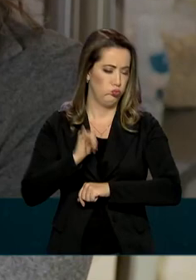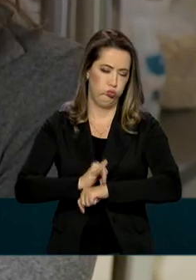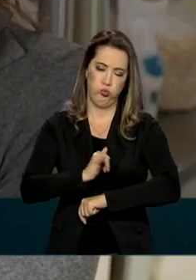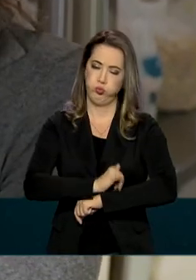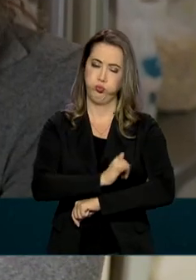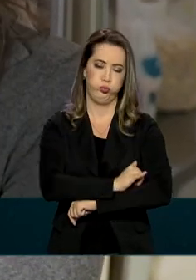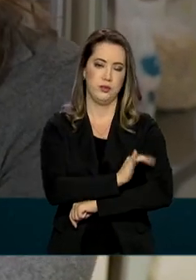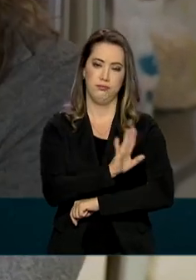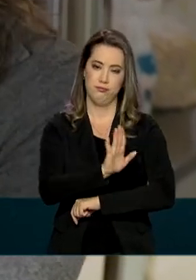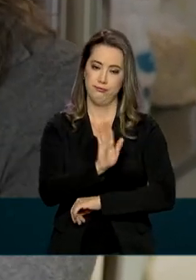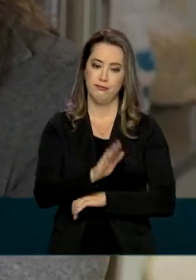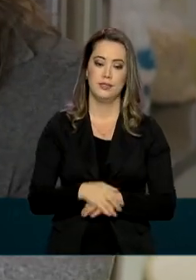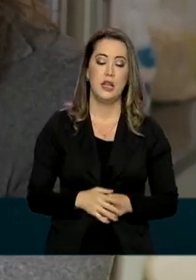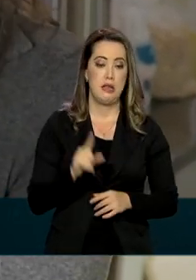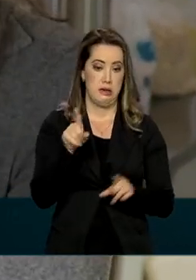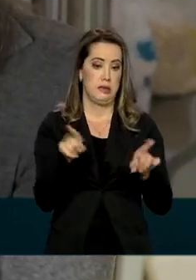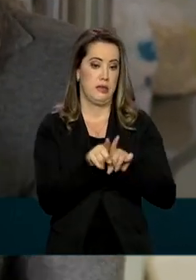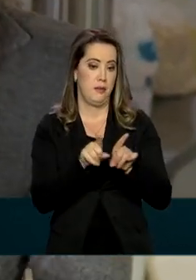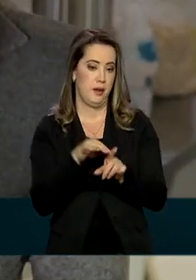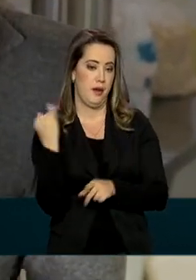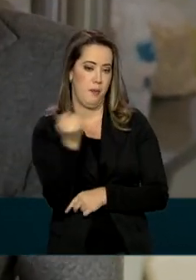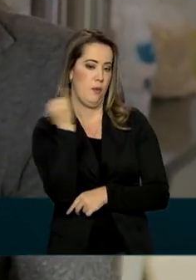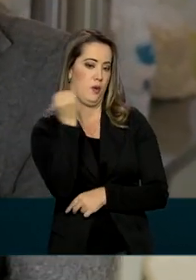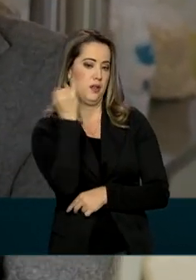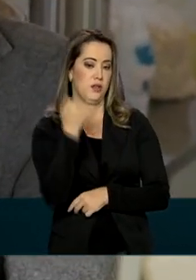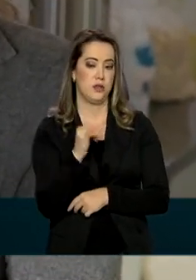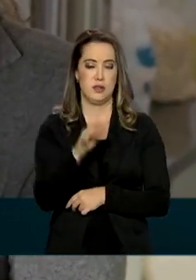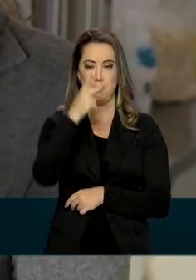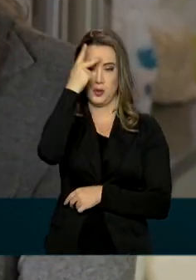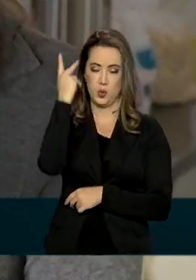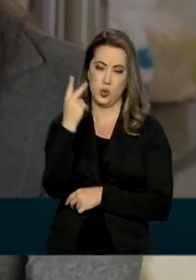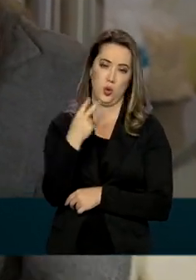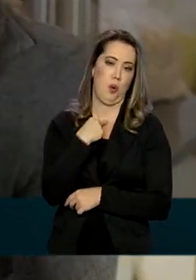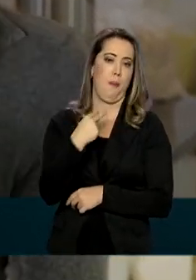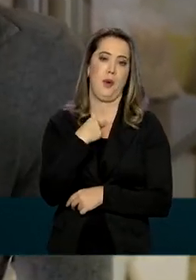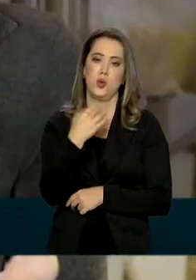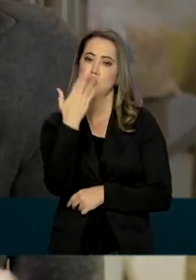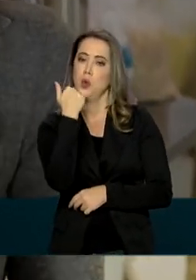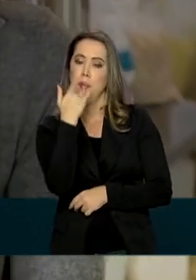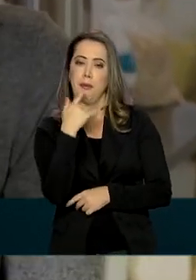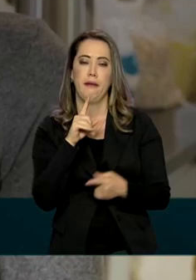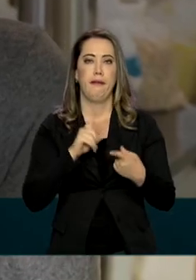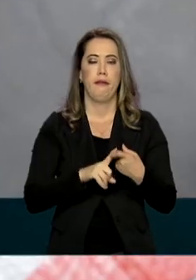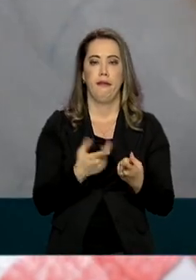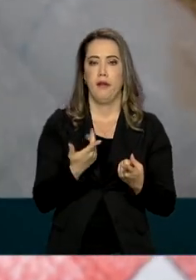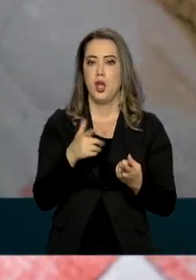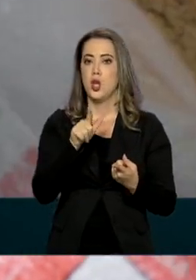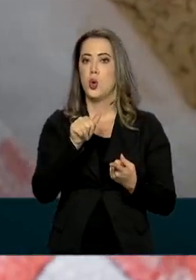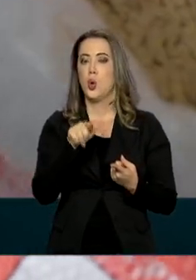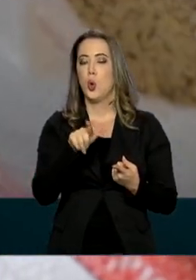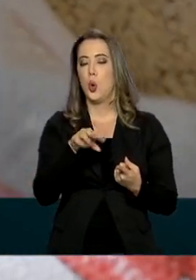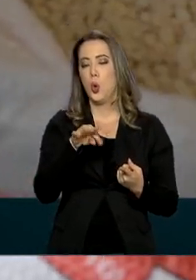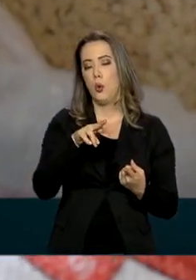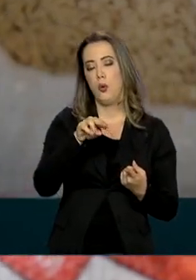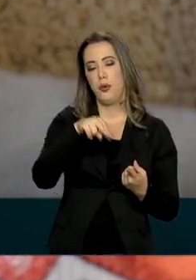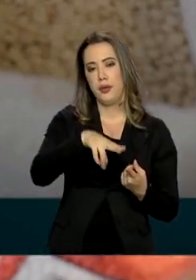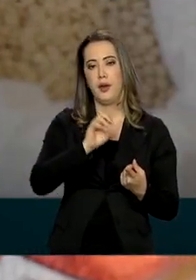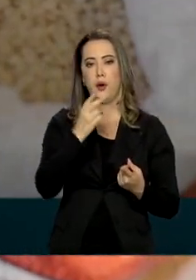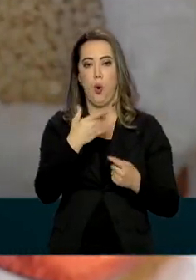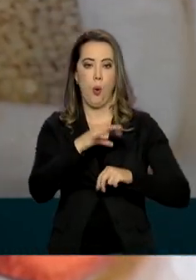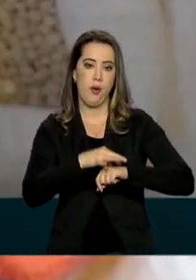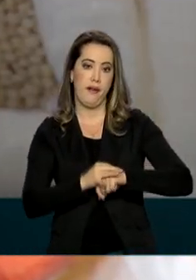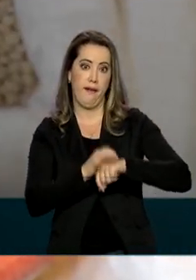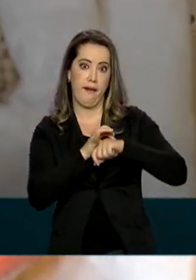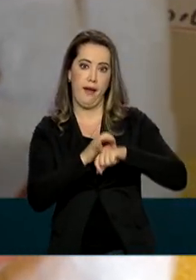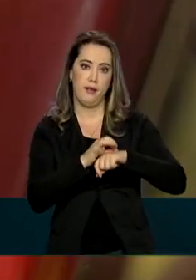fonte de proteína indicada para quem tem restrição alimentar relacionada ao glúten e à proteína animal.